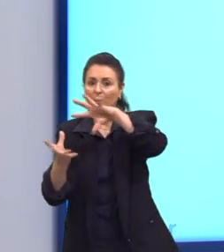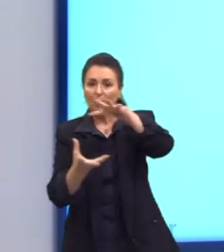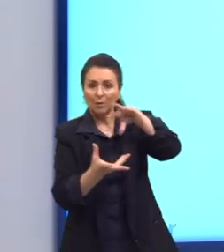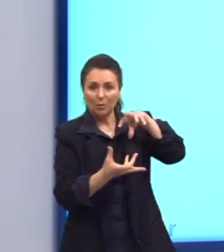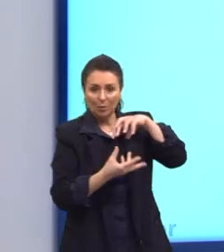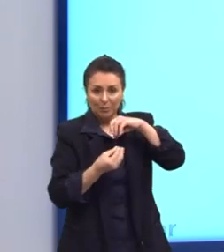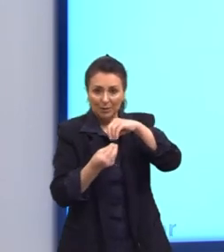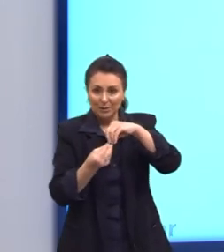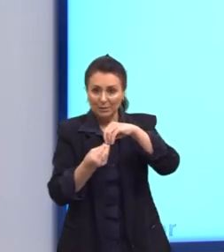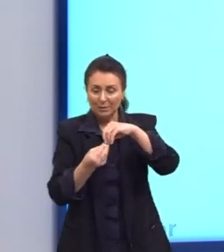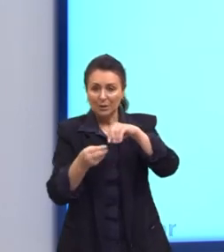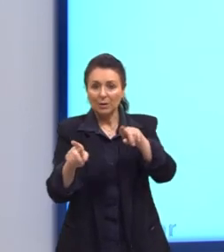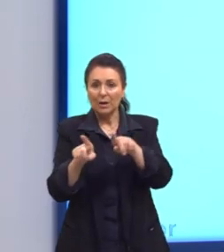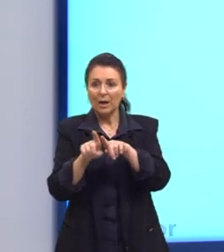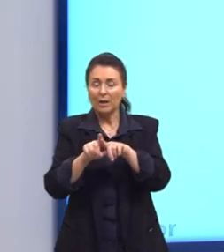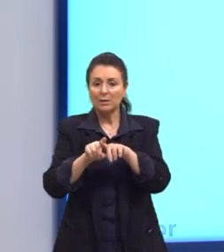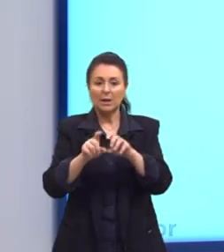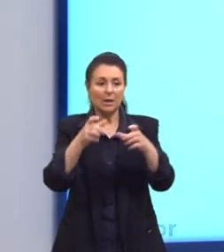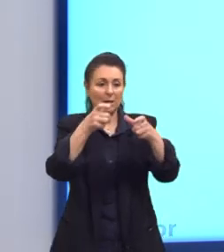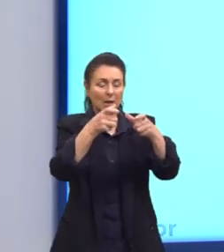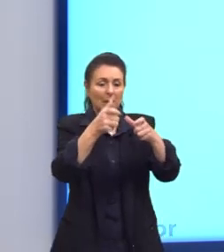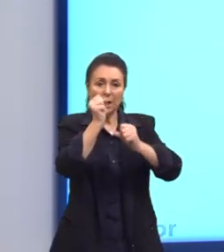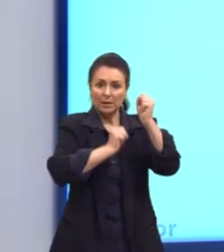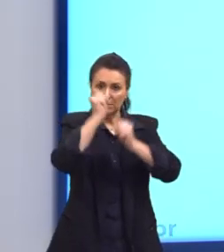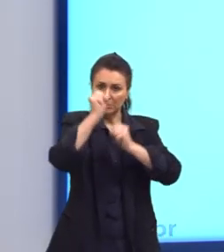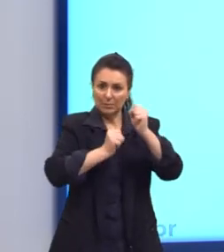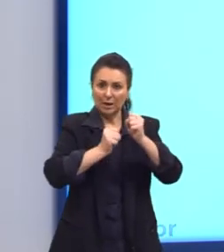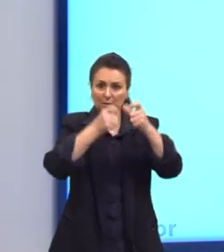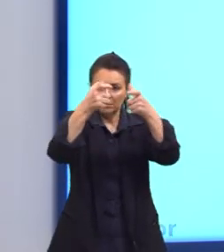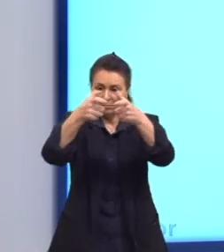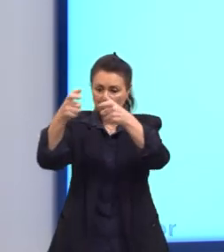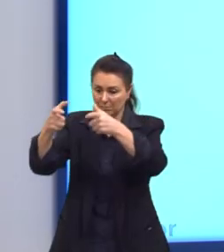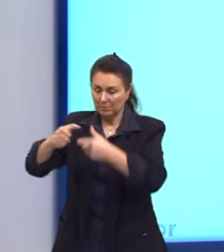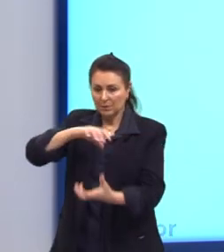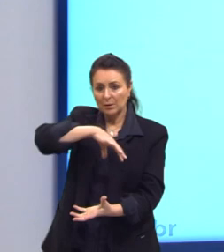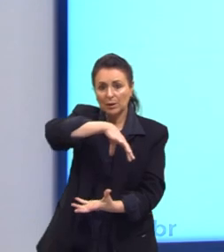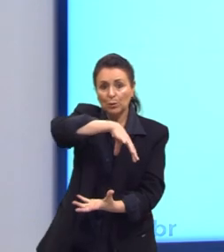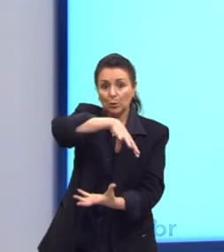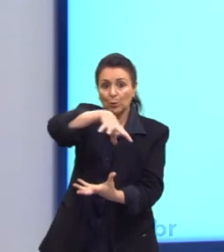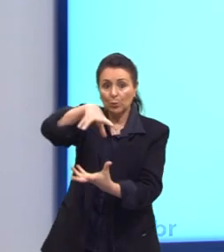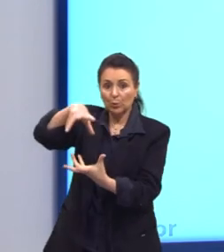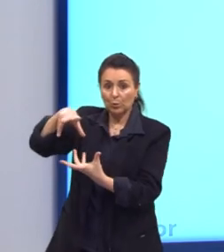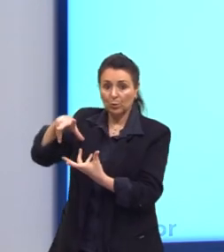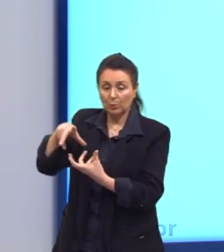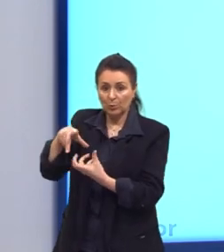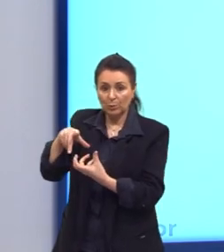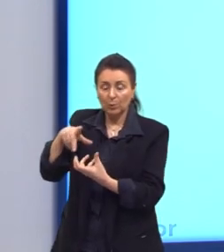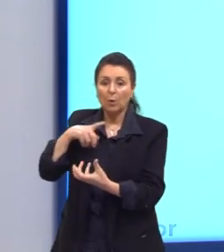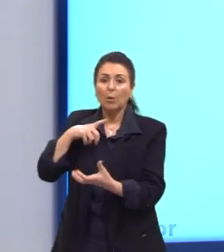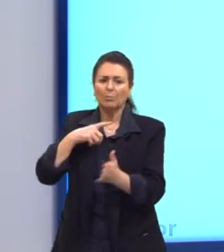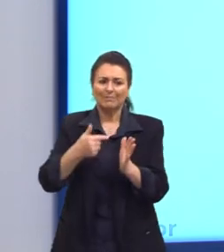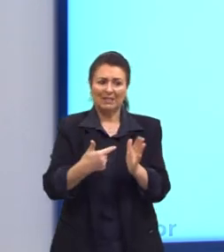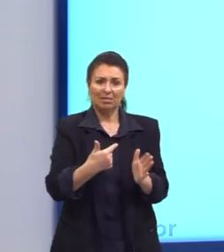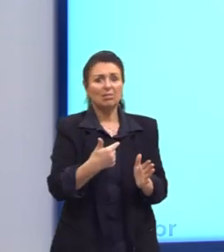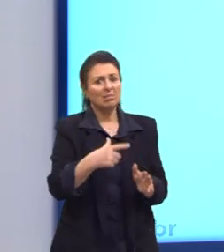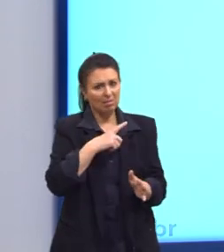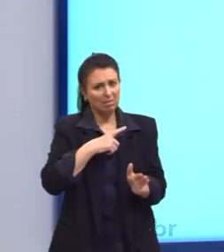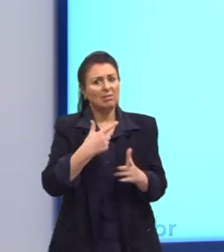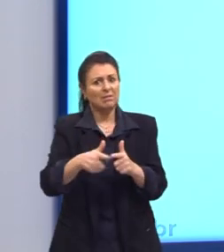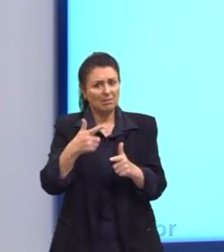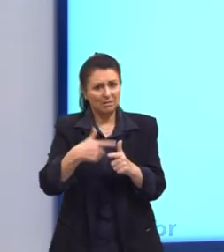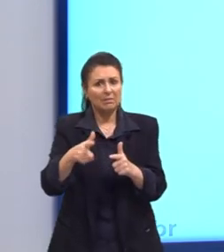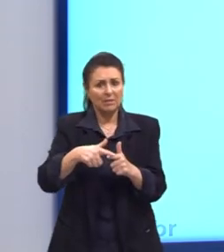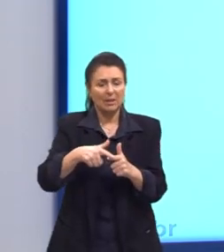Claro, aqui, essas transnacionais fortes acabam, muitas vezes, ocasionando problemas nas empresas